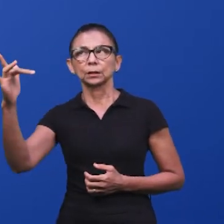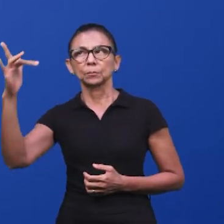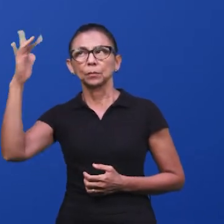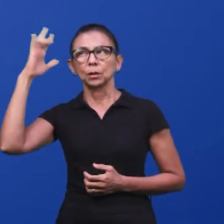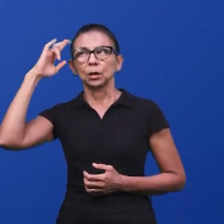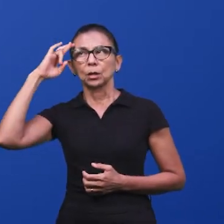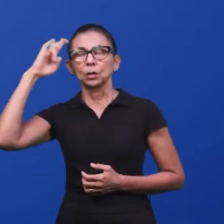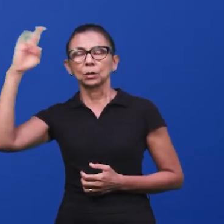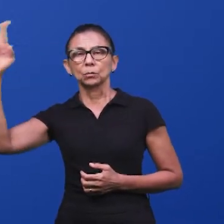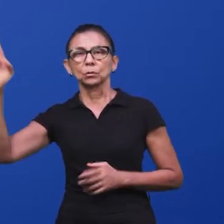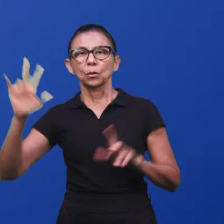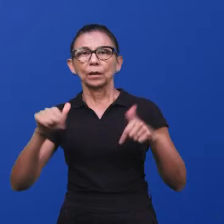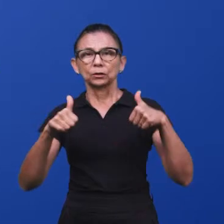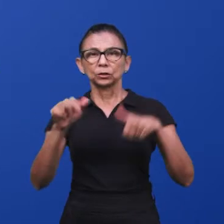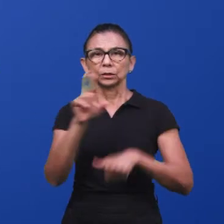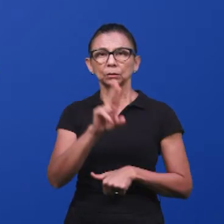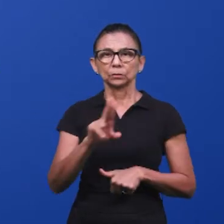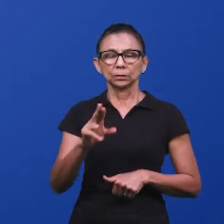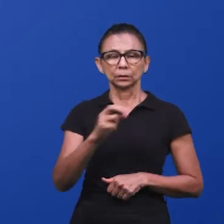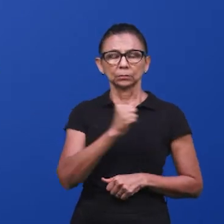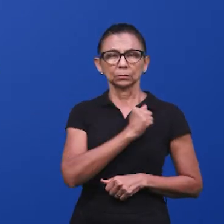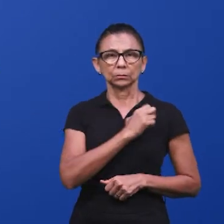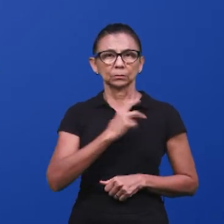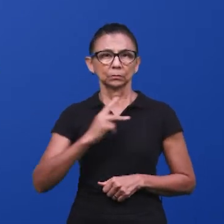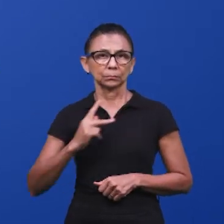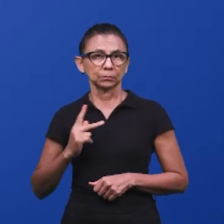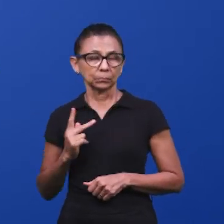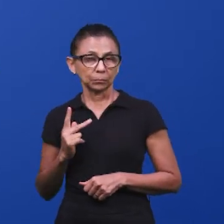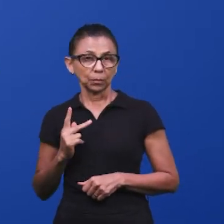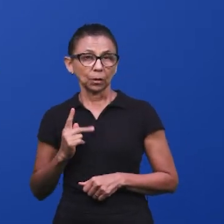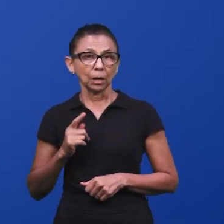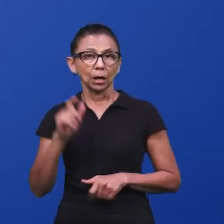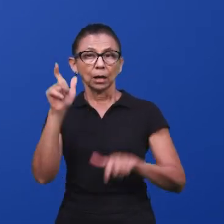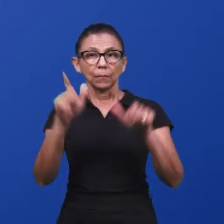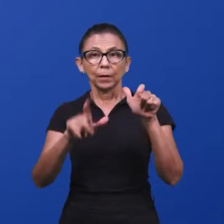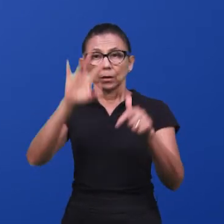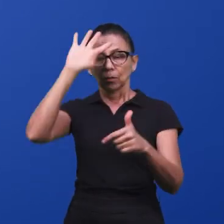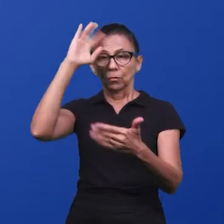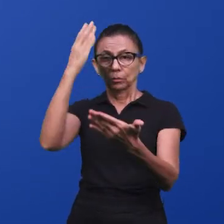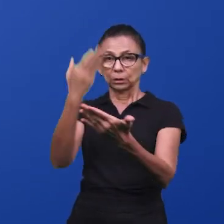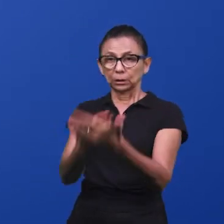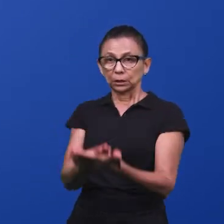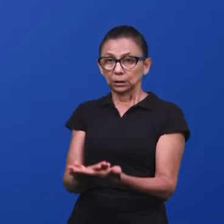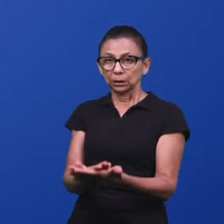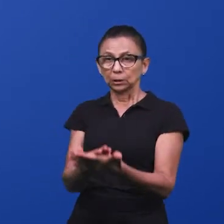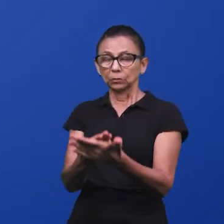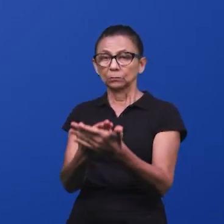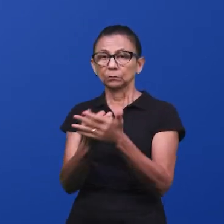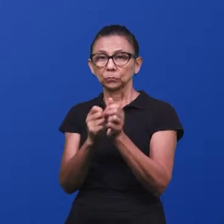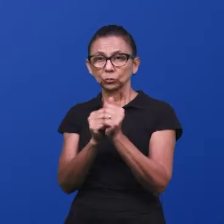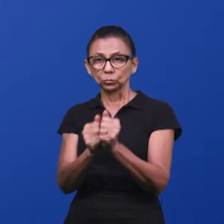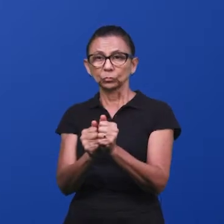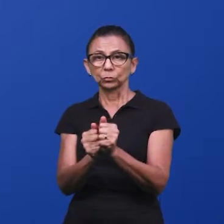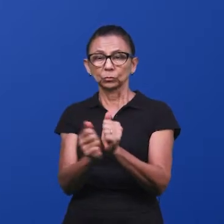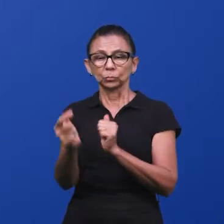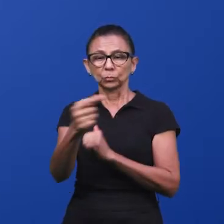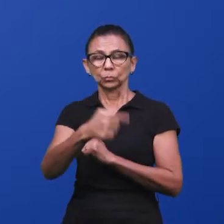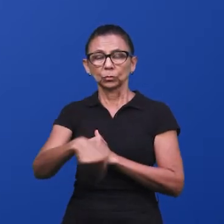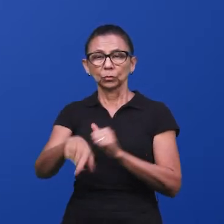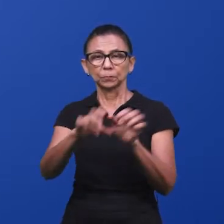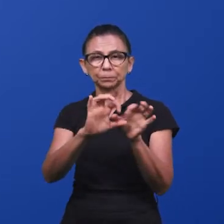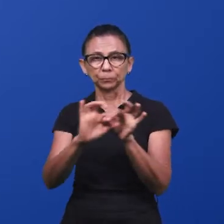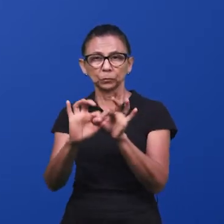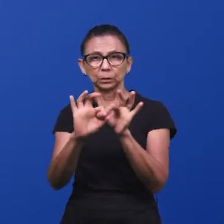maravilhas e sinais que fazia pelos apóstolos. E todos os que criam estavam juntos, e tinham tudo